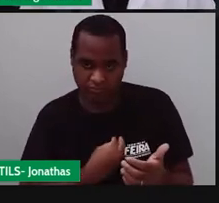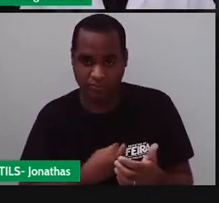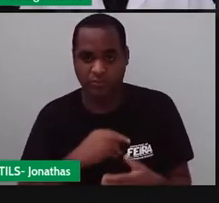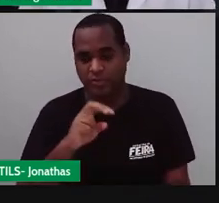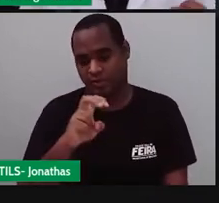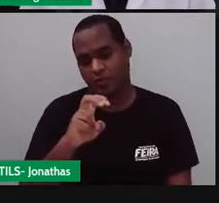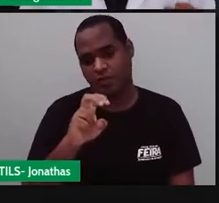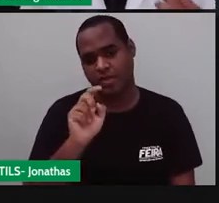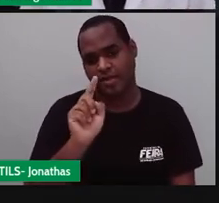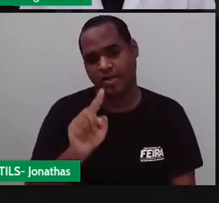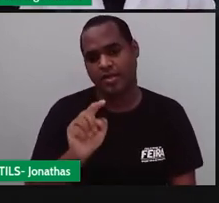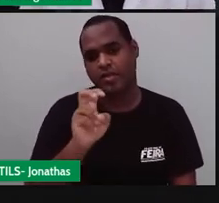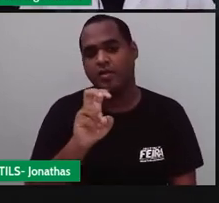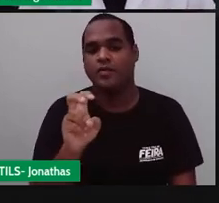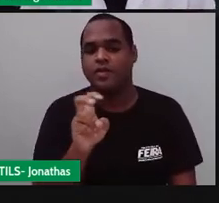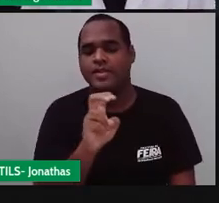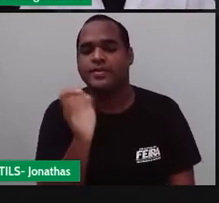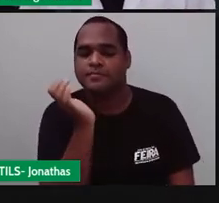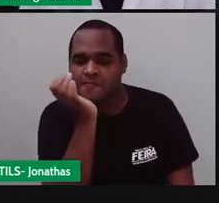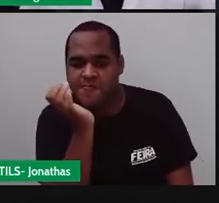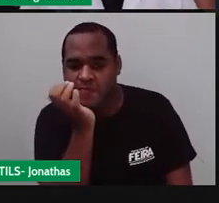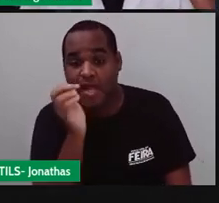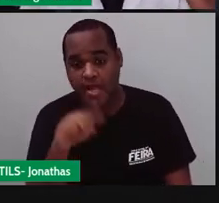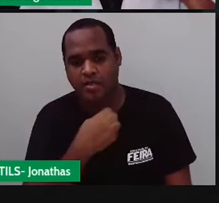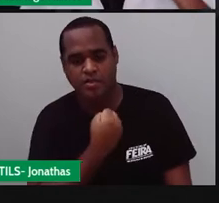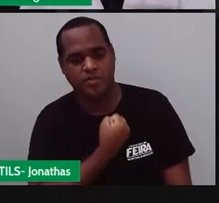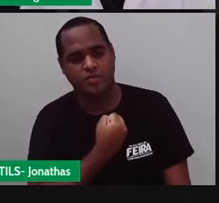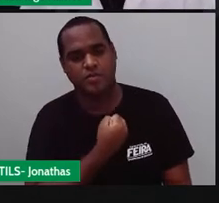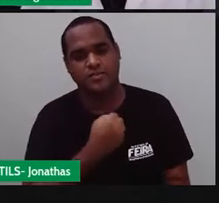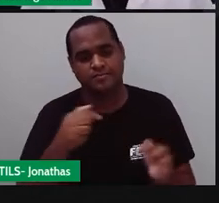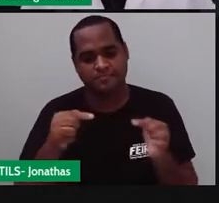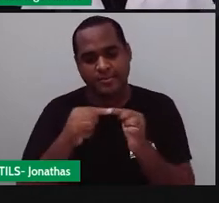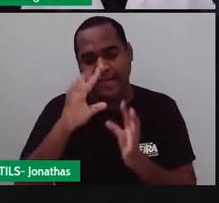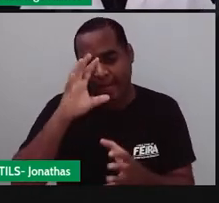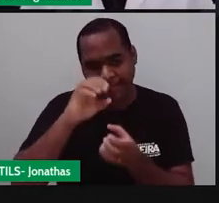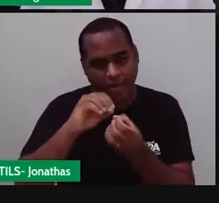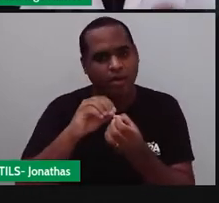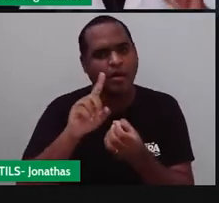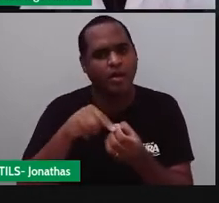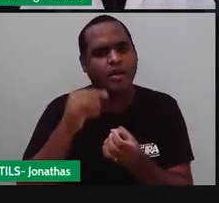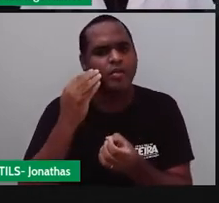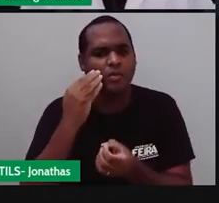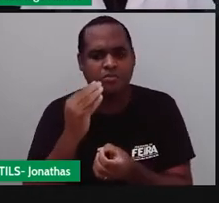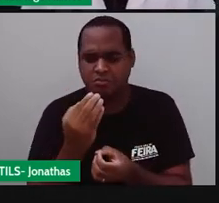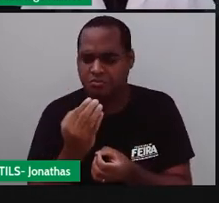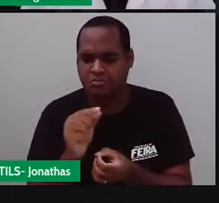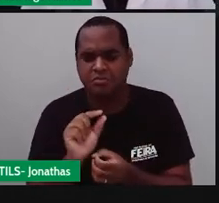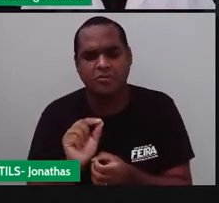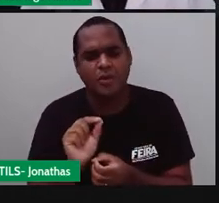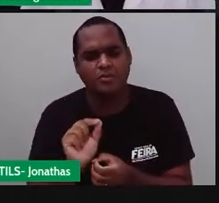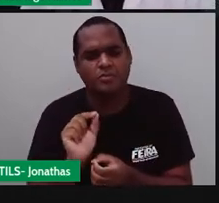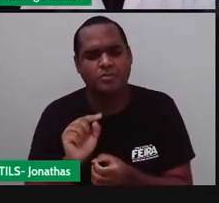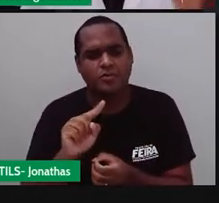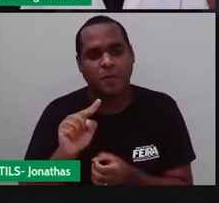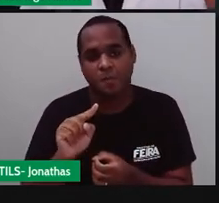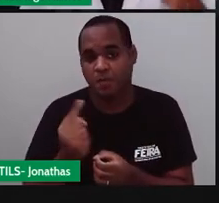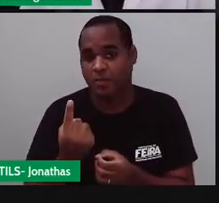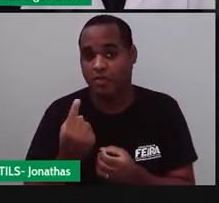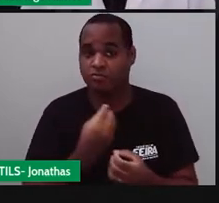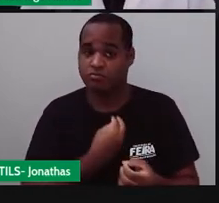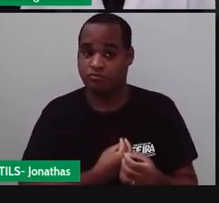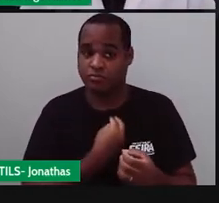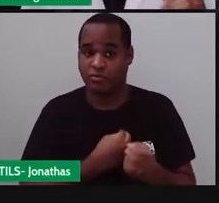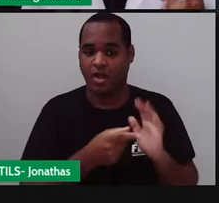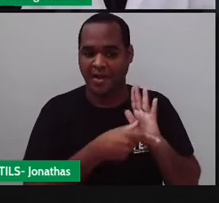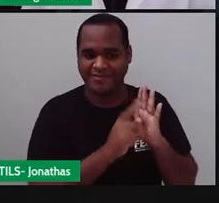centavos, ele é um número racional e você já sabe disso. Por que que você já sabe disso? Porque na aula